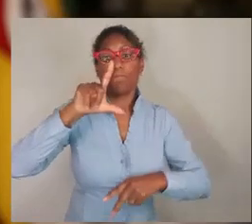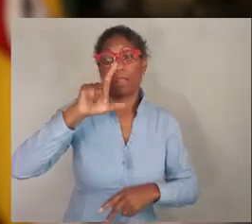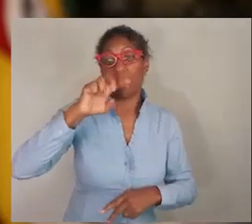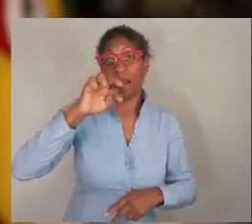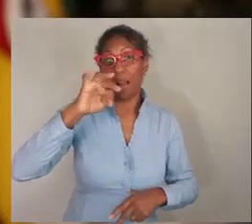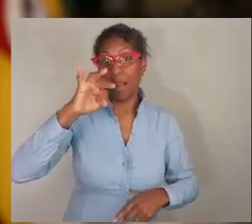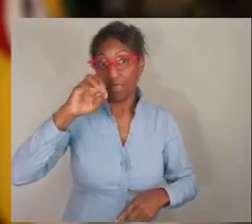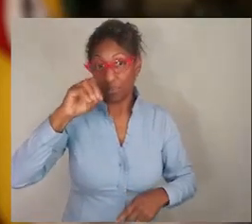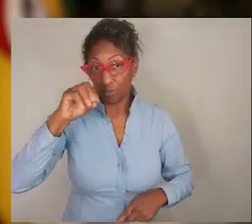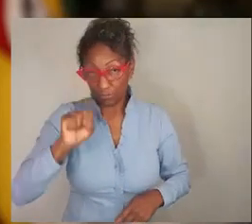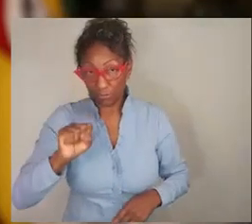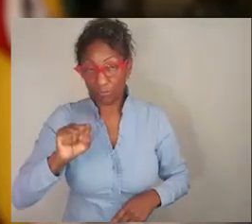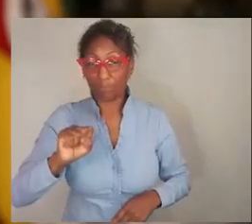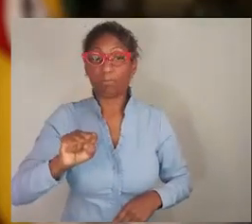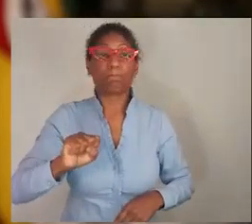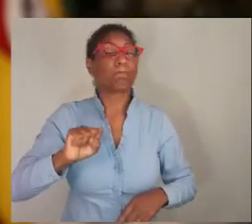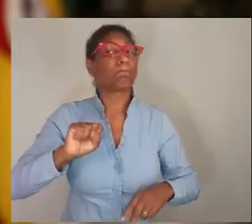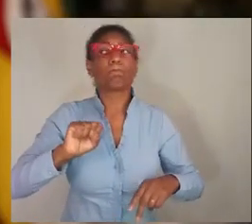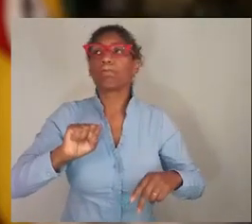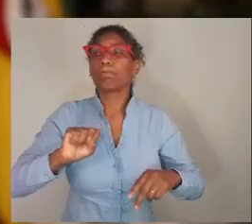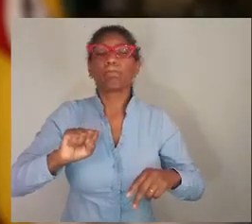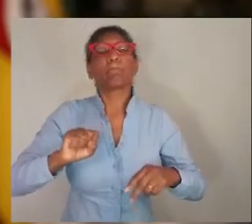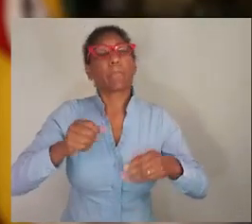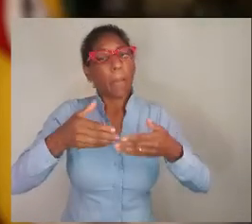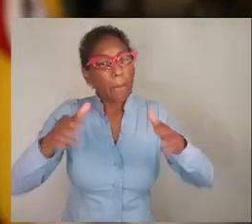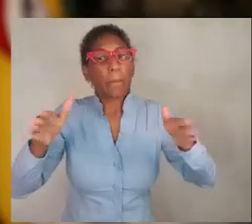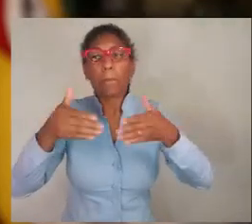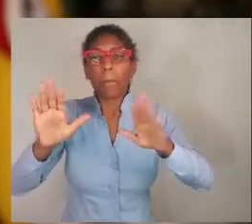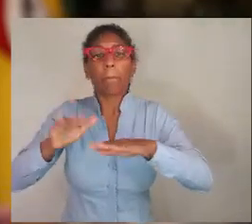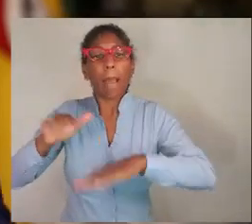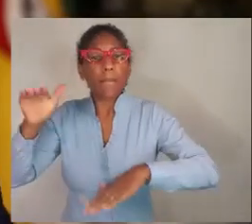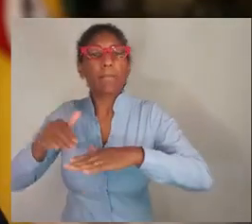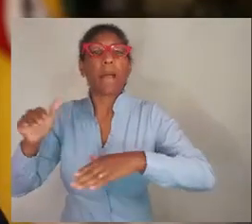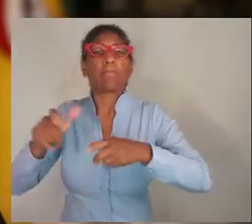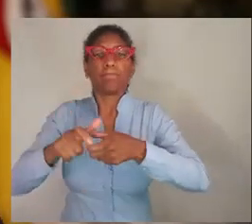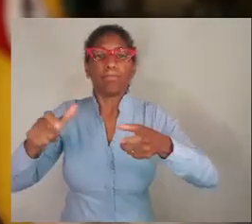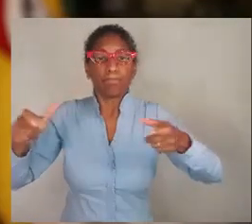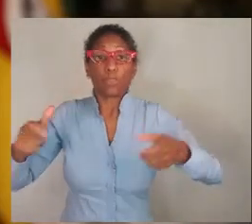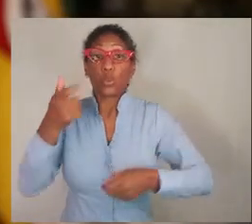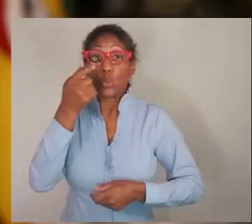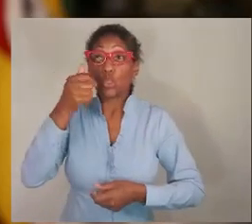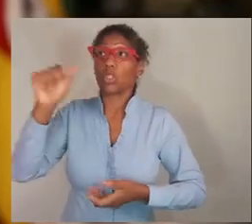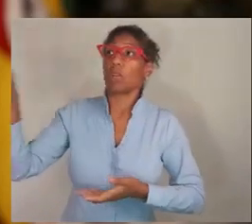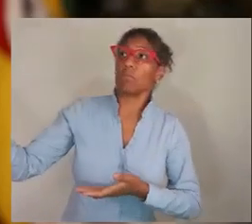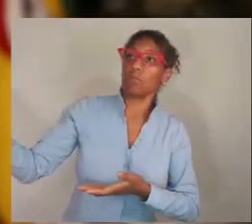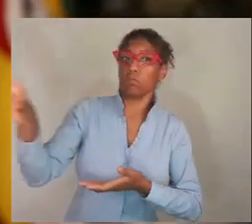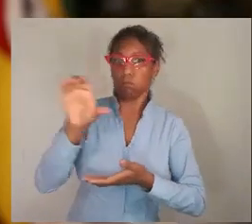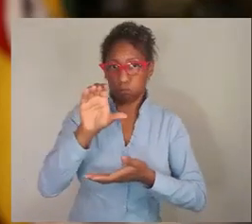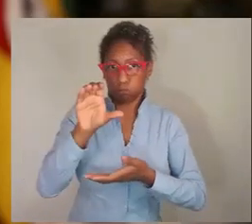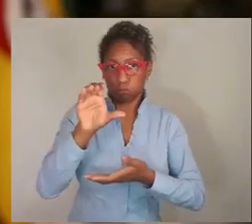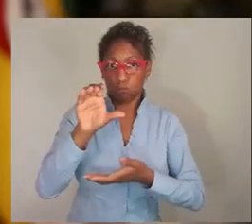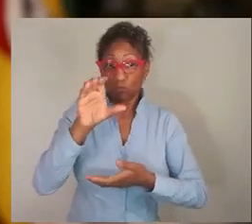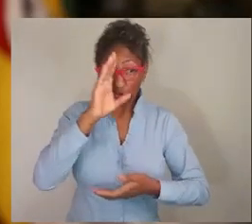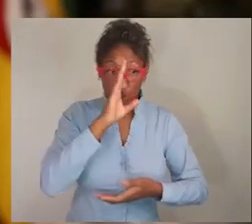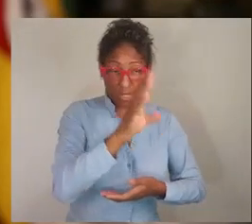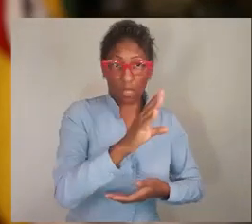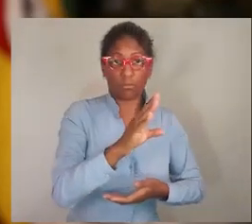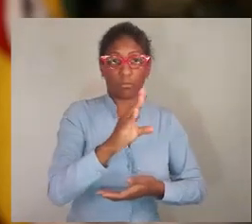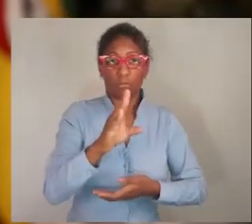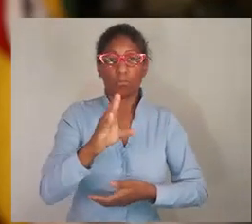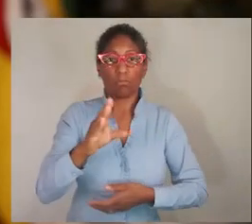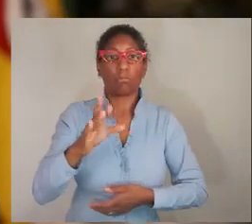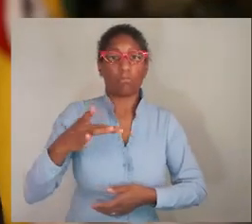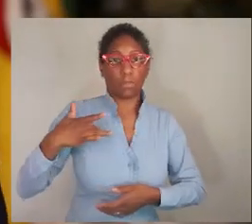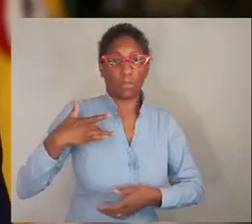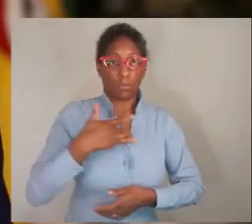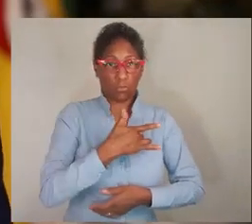UTI, que continua abrindo novos leitos, que o dinheiro do governo federal que veio para o Estado foi efetivamente para a saúde,